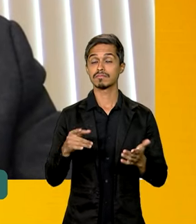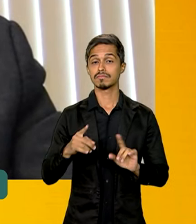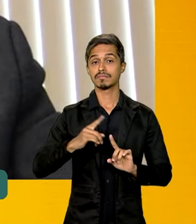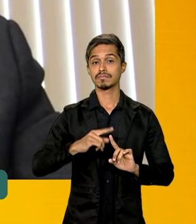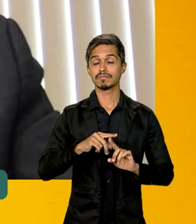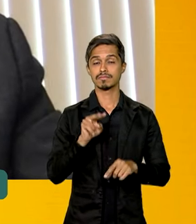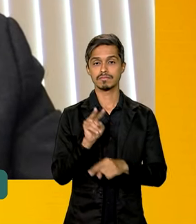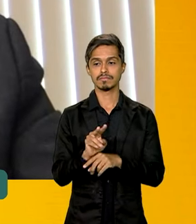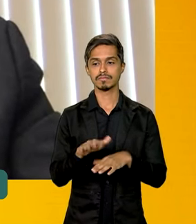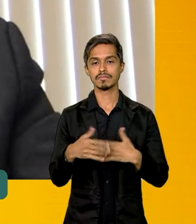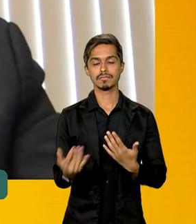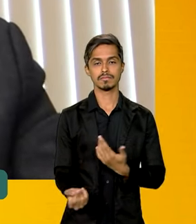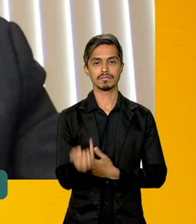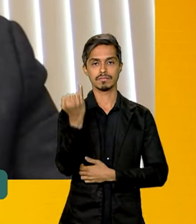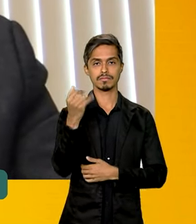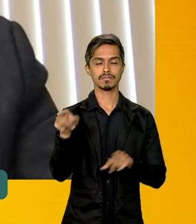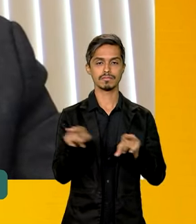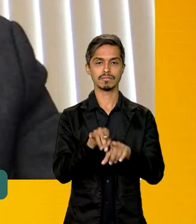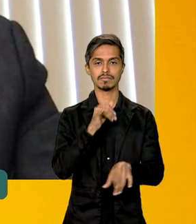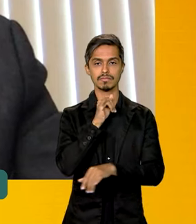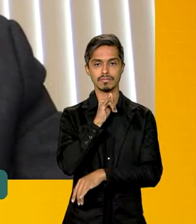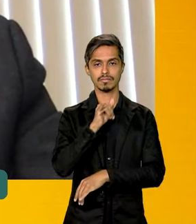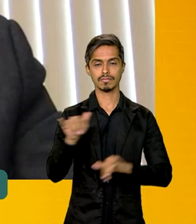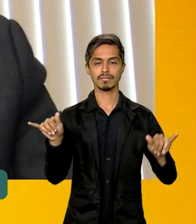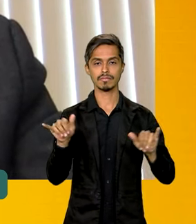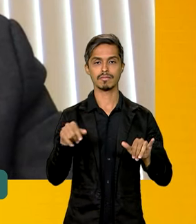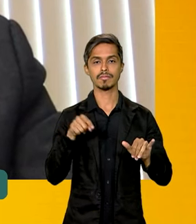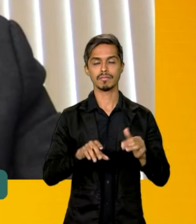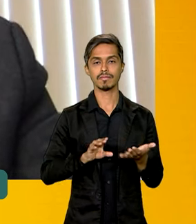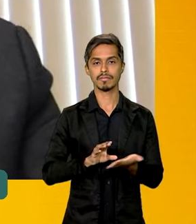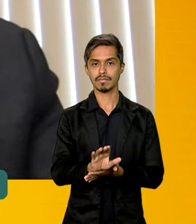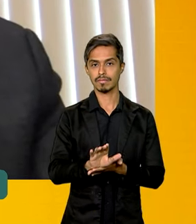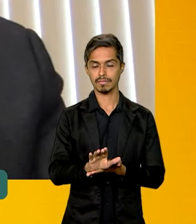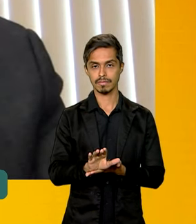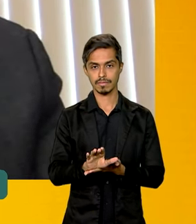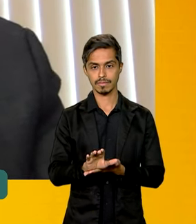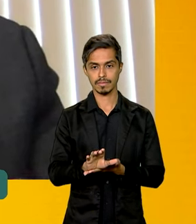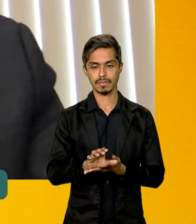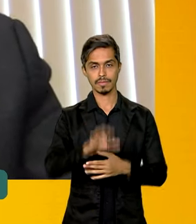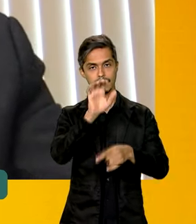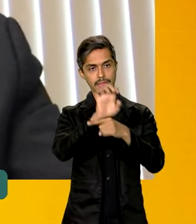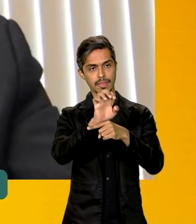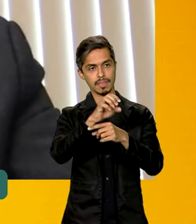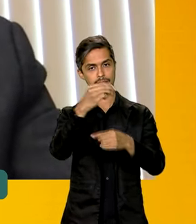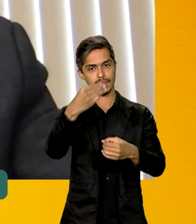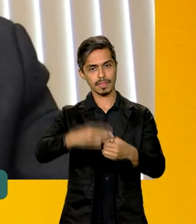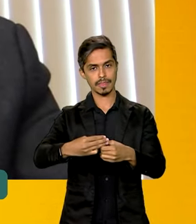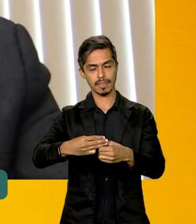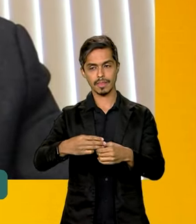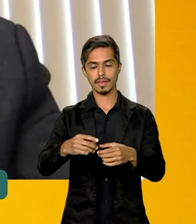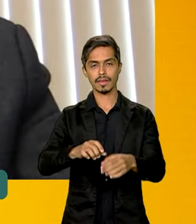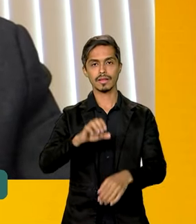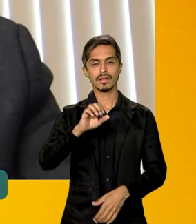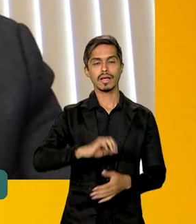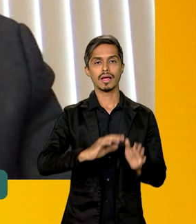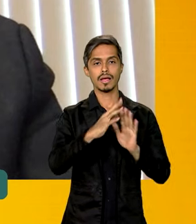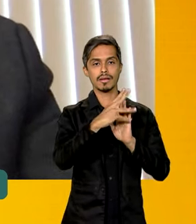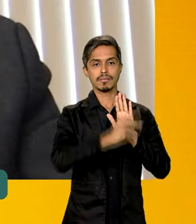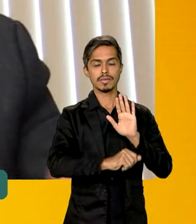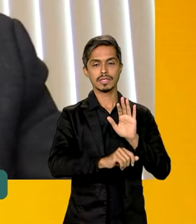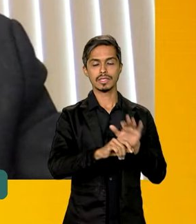tipo de cuidado. Importante dizer também que esse financiamento para os estados e municípios da Amazônia Legal,